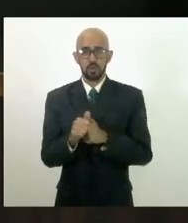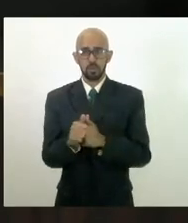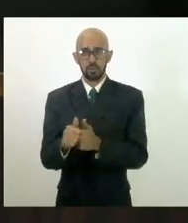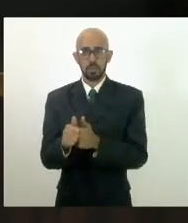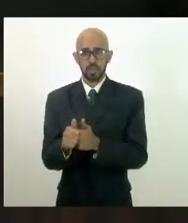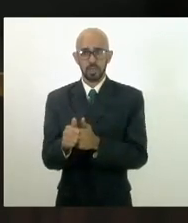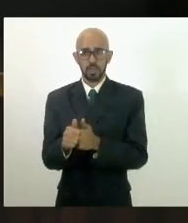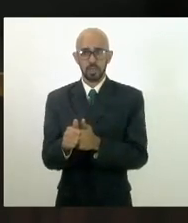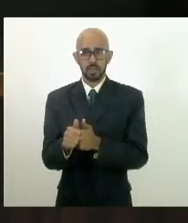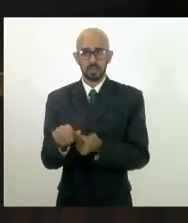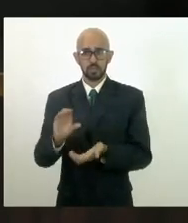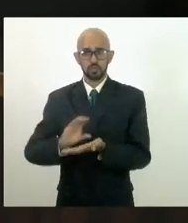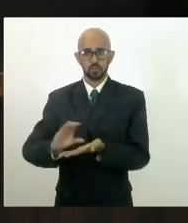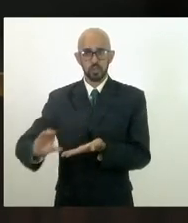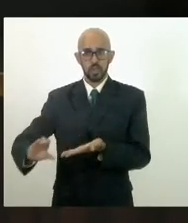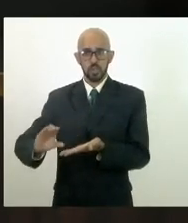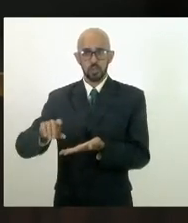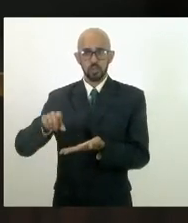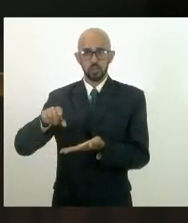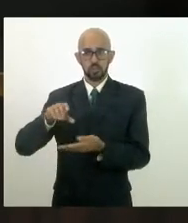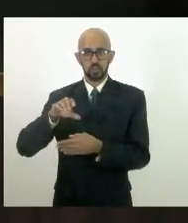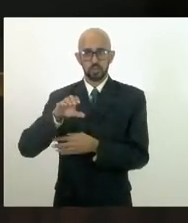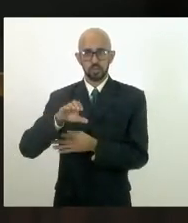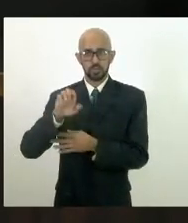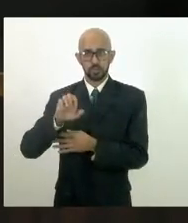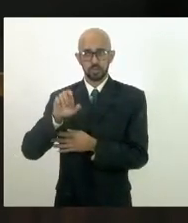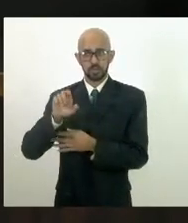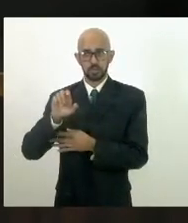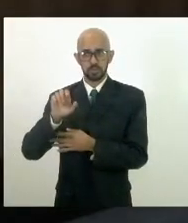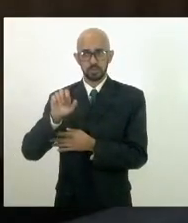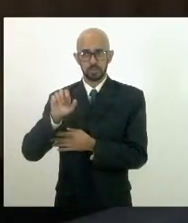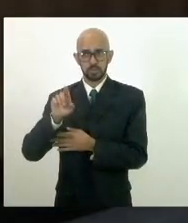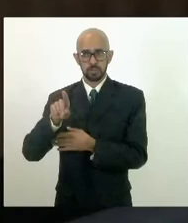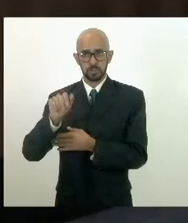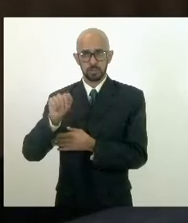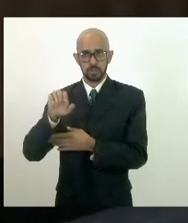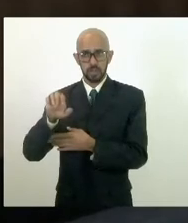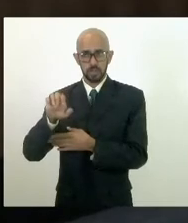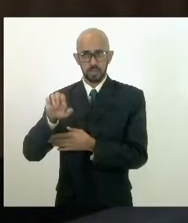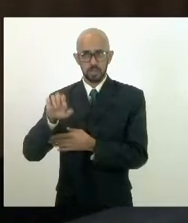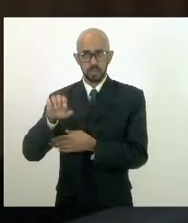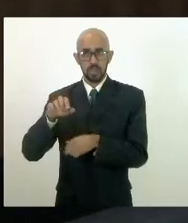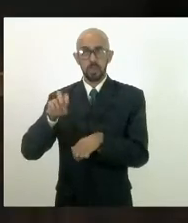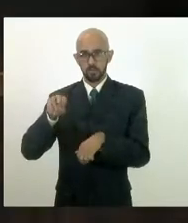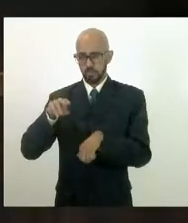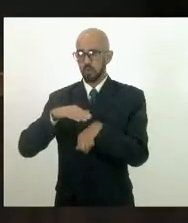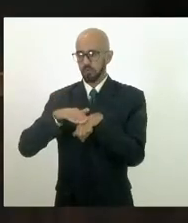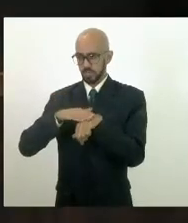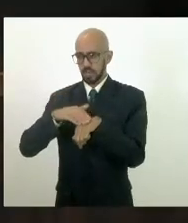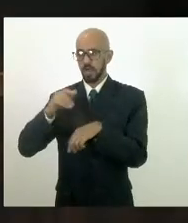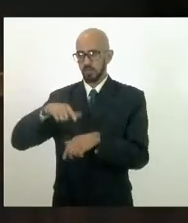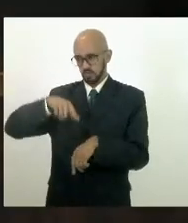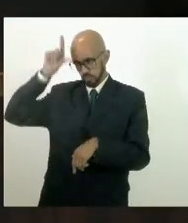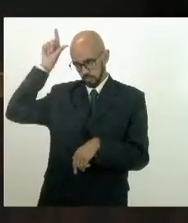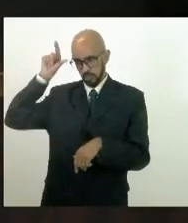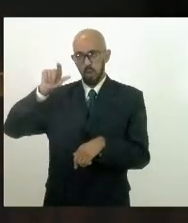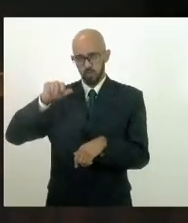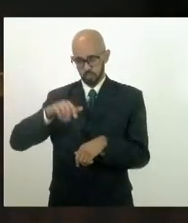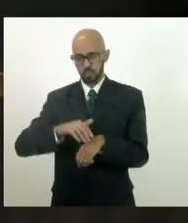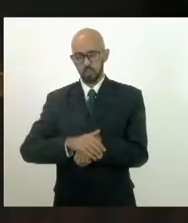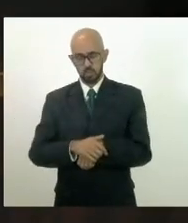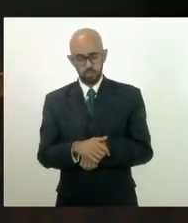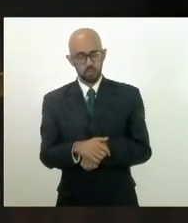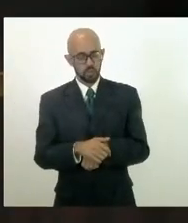os recursos, os investimentos e os recursos da SEDAI. E aí eu peço para as vossas excelências que possam trazer